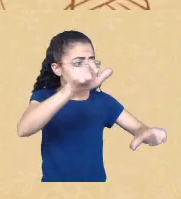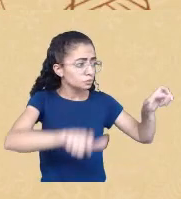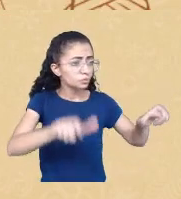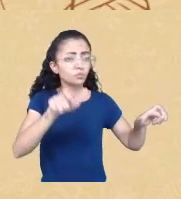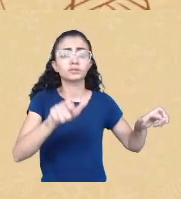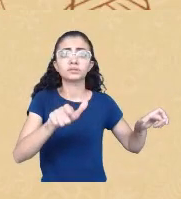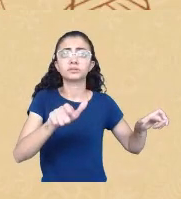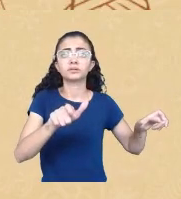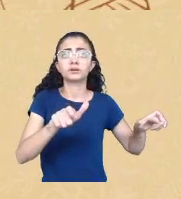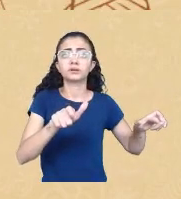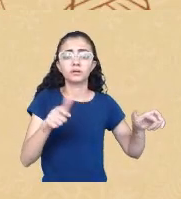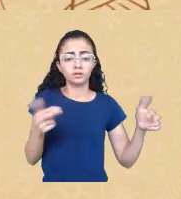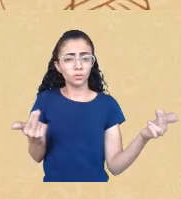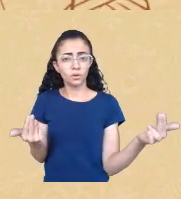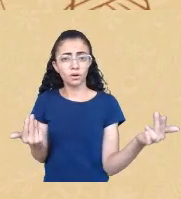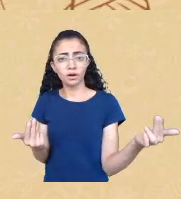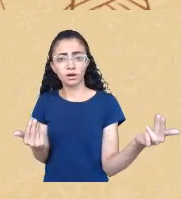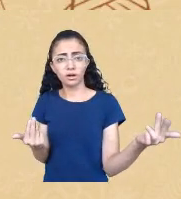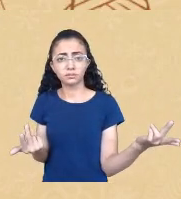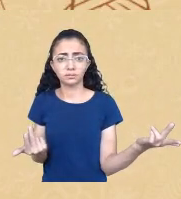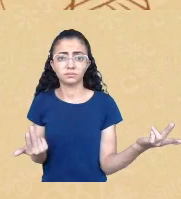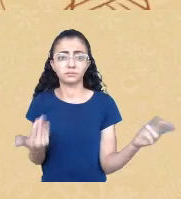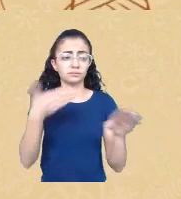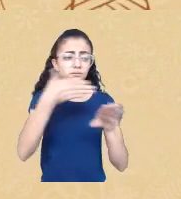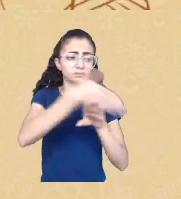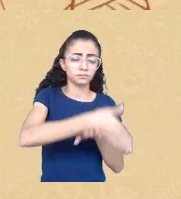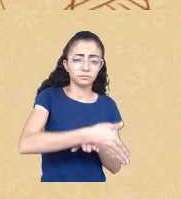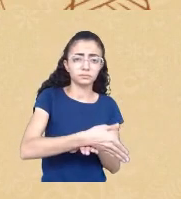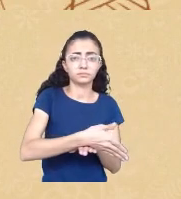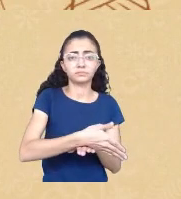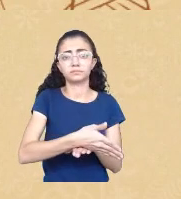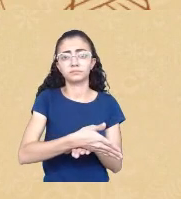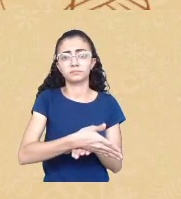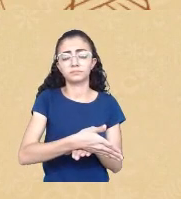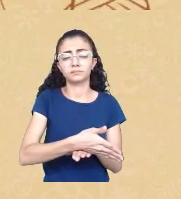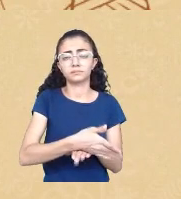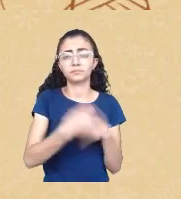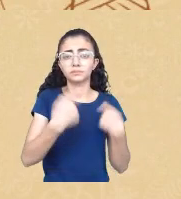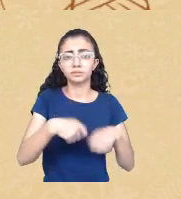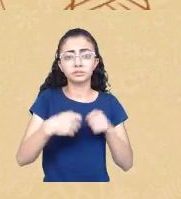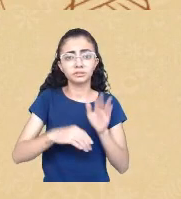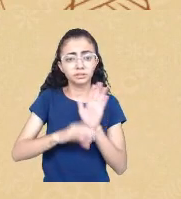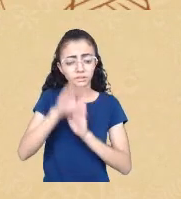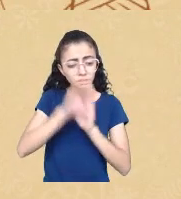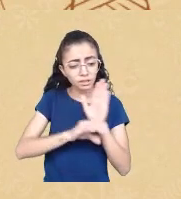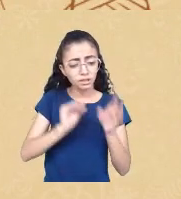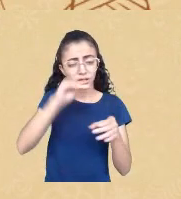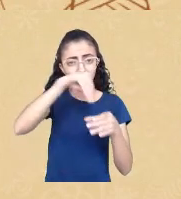é preciso deve ser obrigatório não é que nós tenhamos